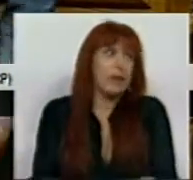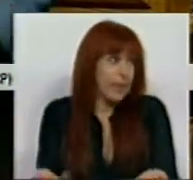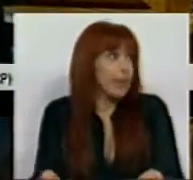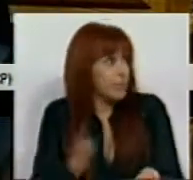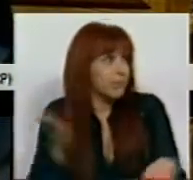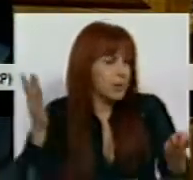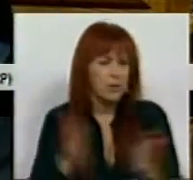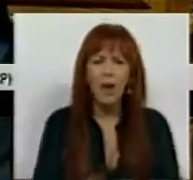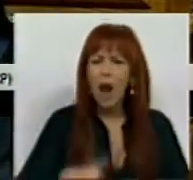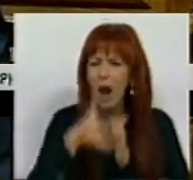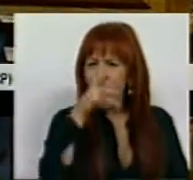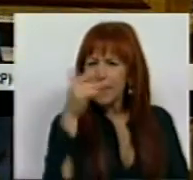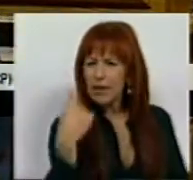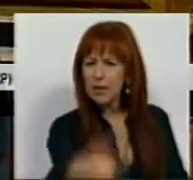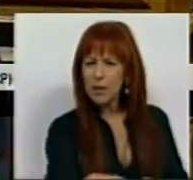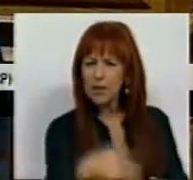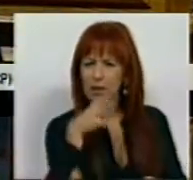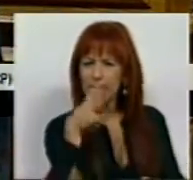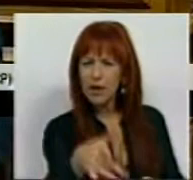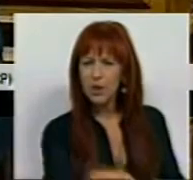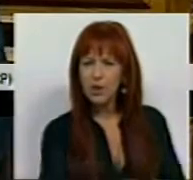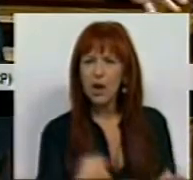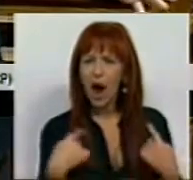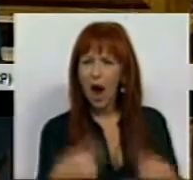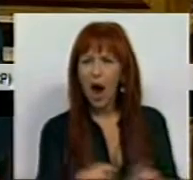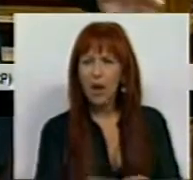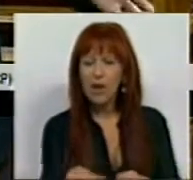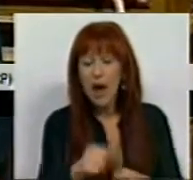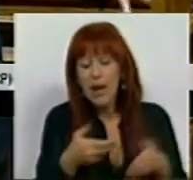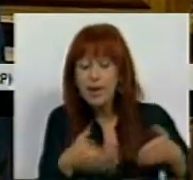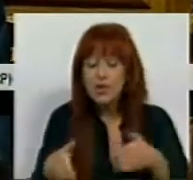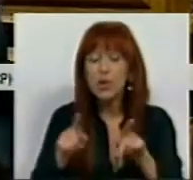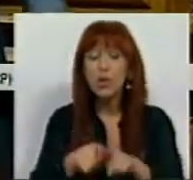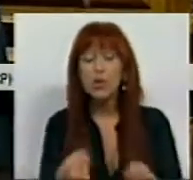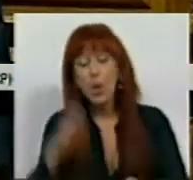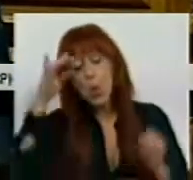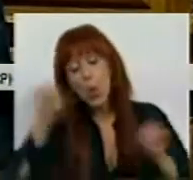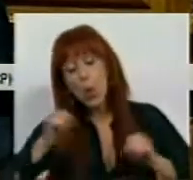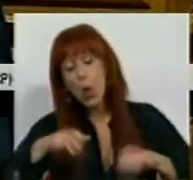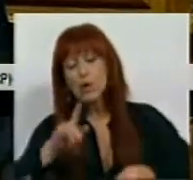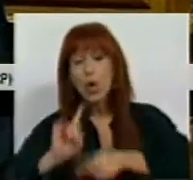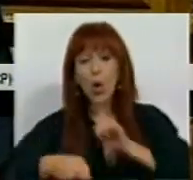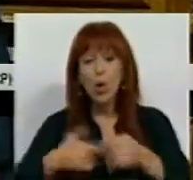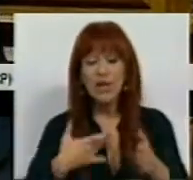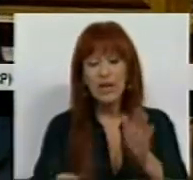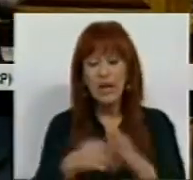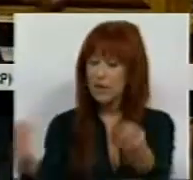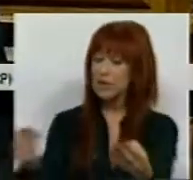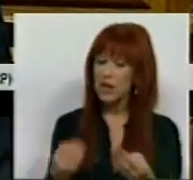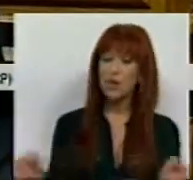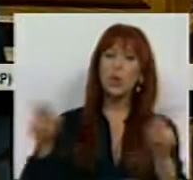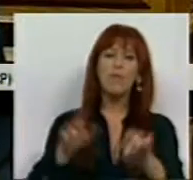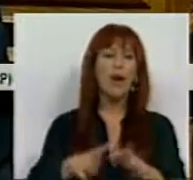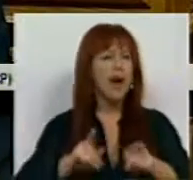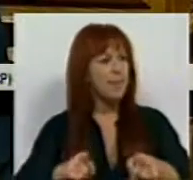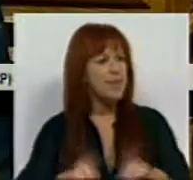faltava, lamentamos que tenha sido dito que existe do ponto de vista estratégico um consenso com aquilo que este decreto-lei trouxe de novo. É